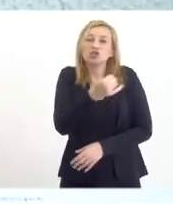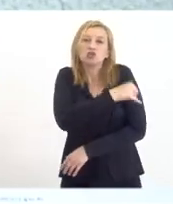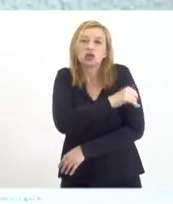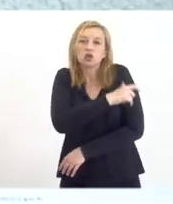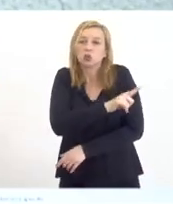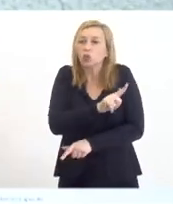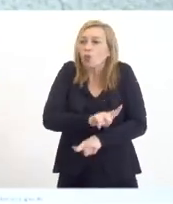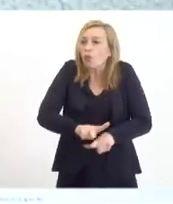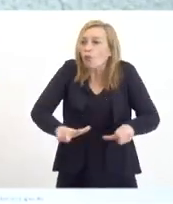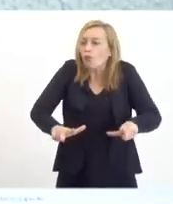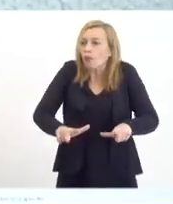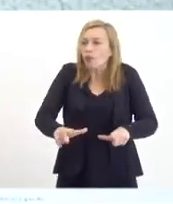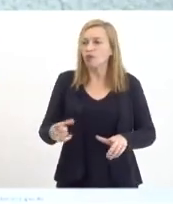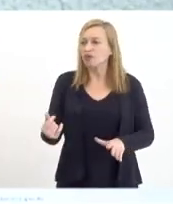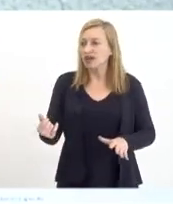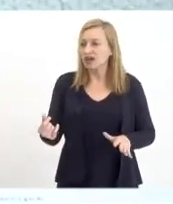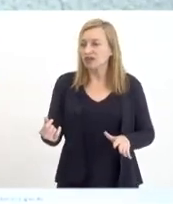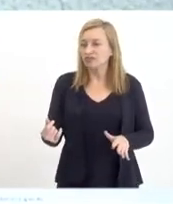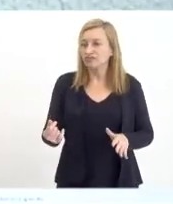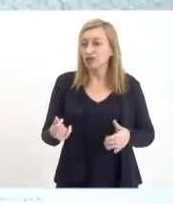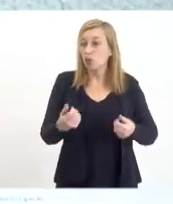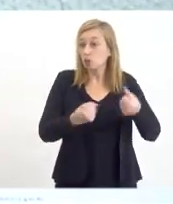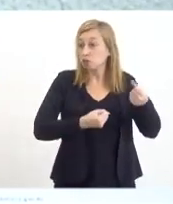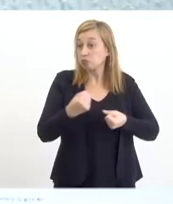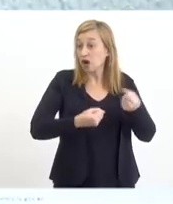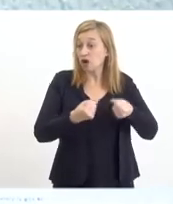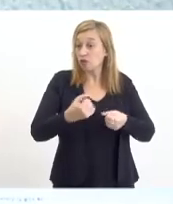até para colocar gasolina nas viaturas policiais.